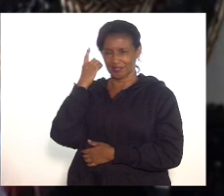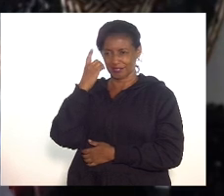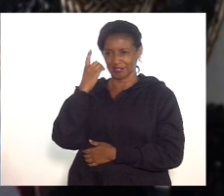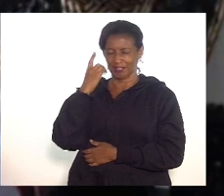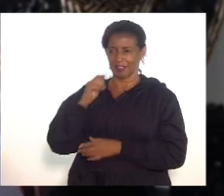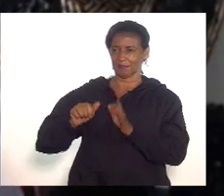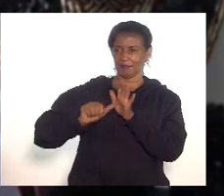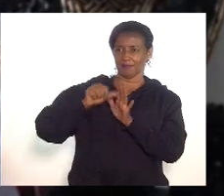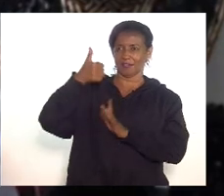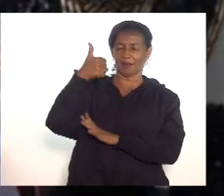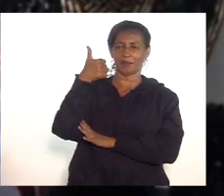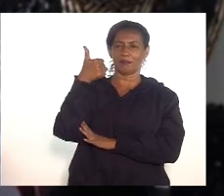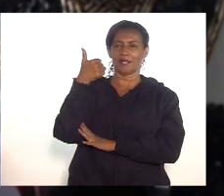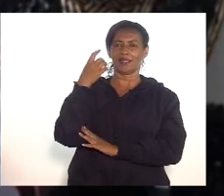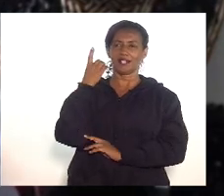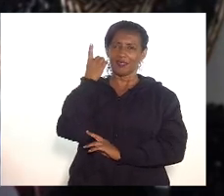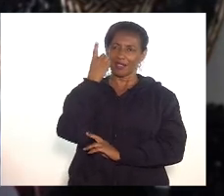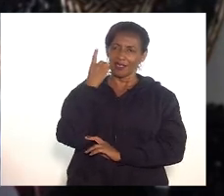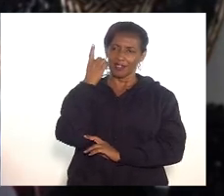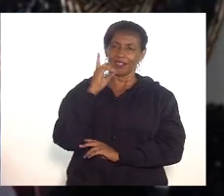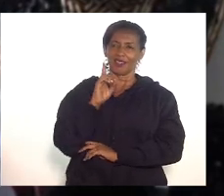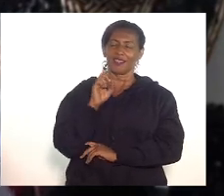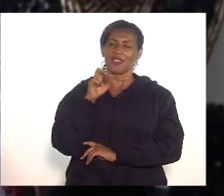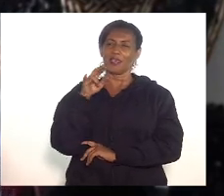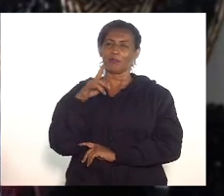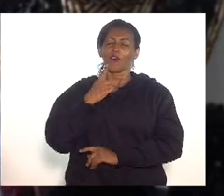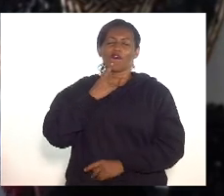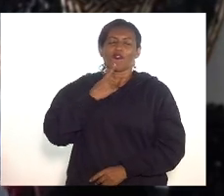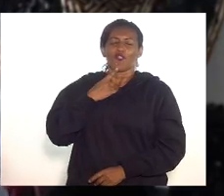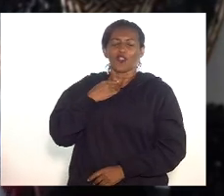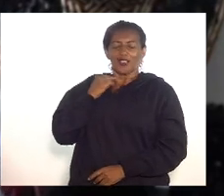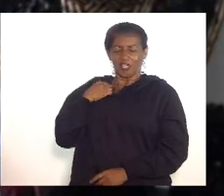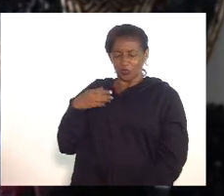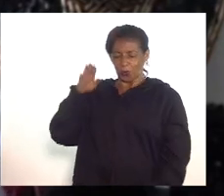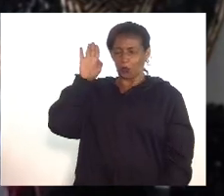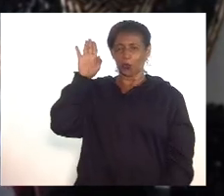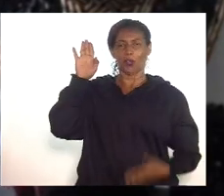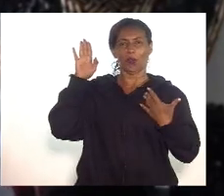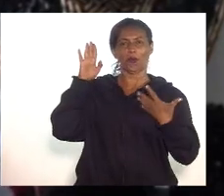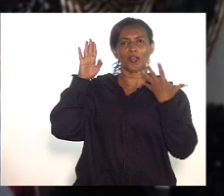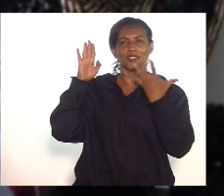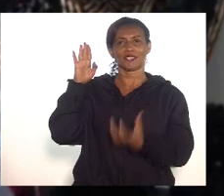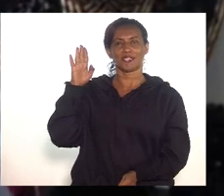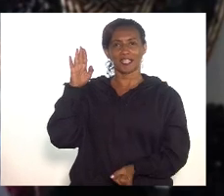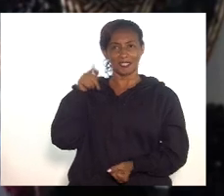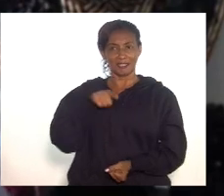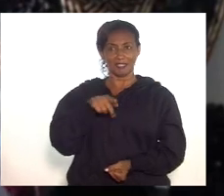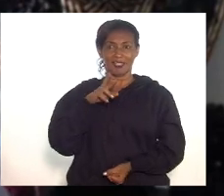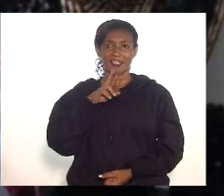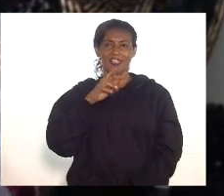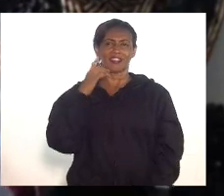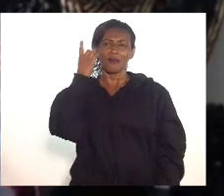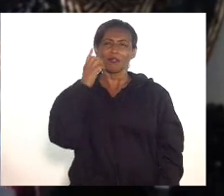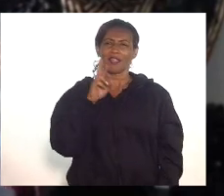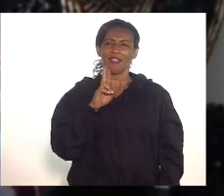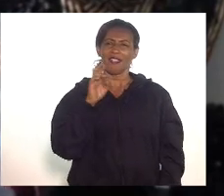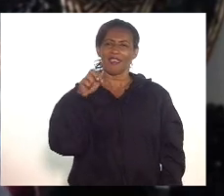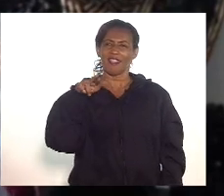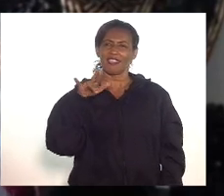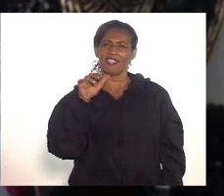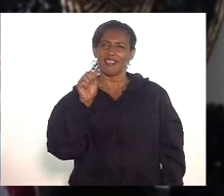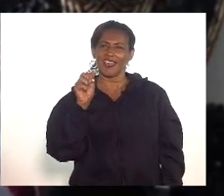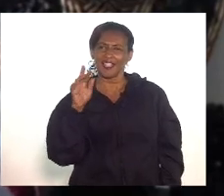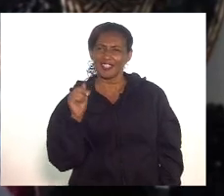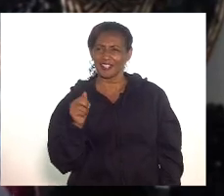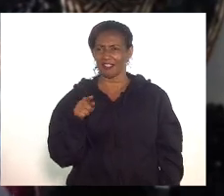A primeira deputada que expressou vontade de participar com veemência foi a deputada Renata Souza, eu fiquei muito feliz, falei